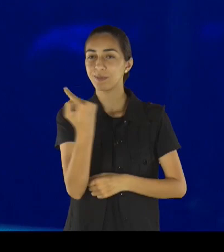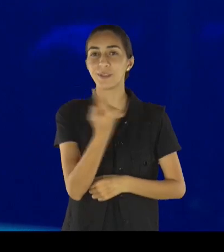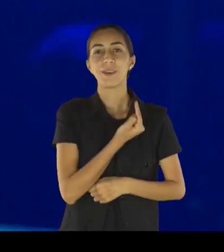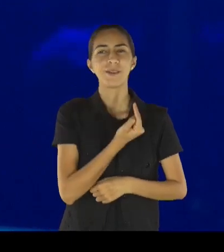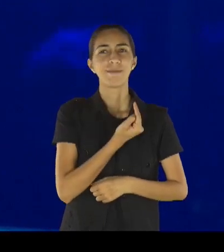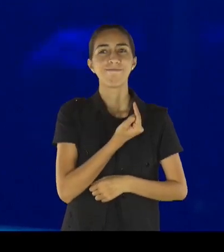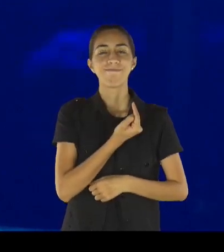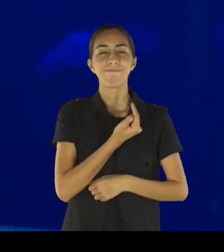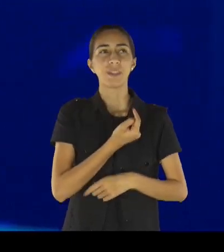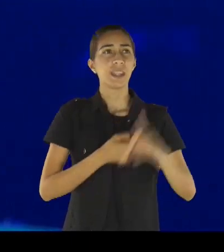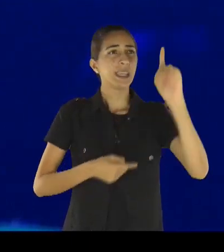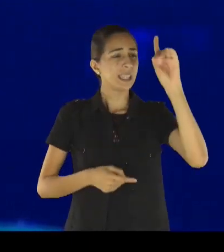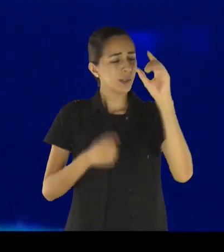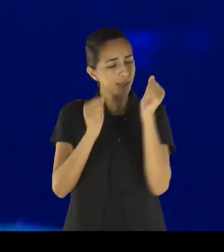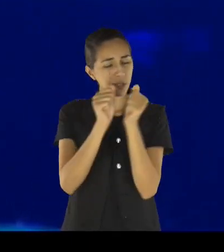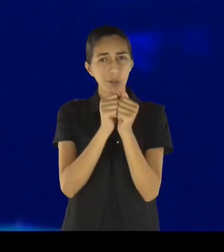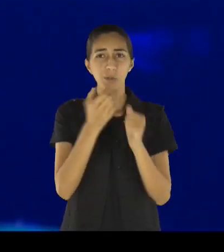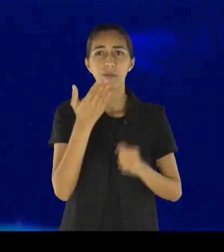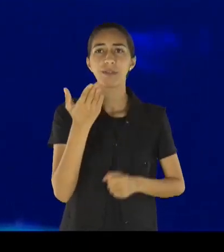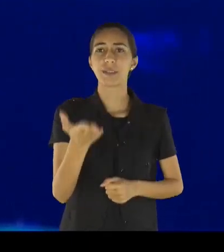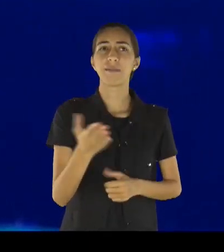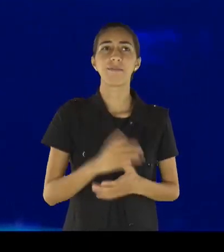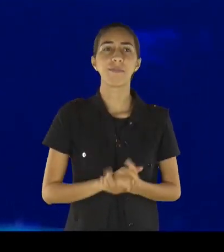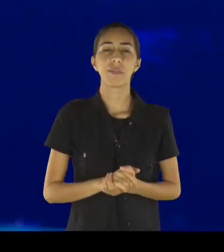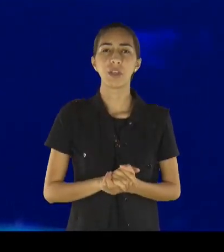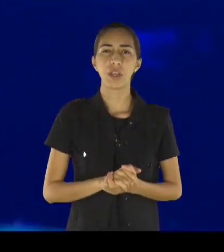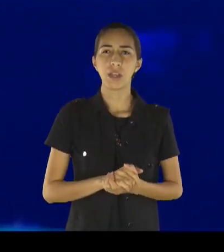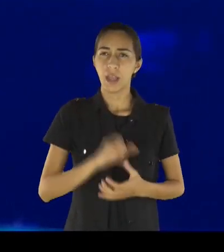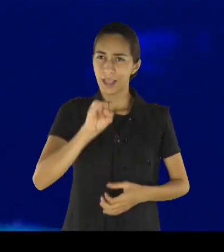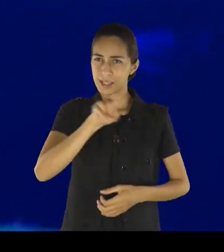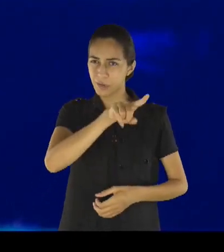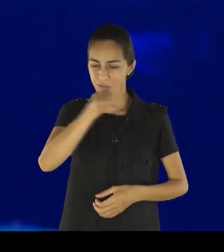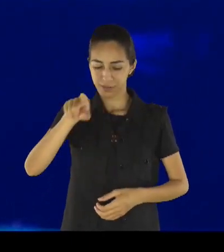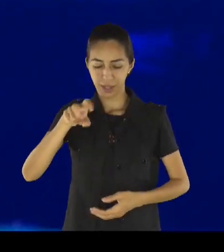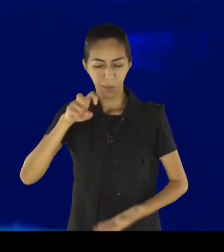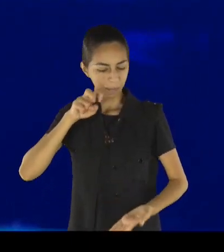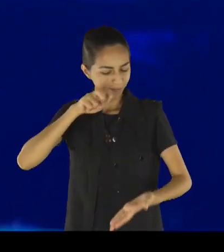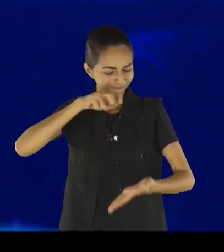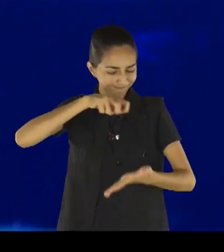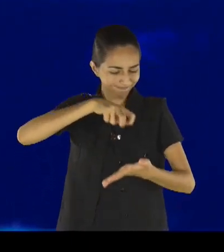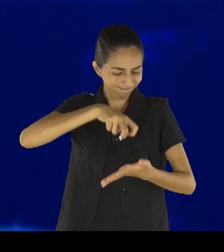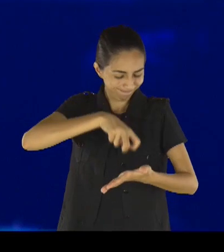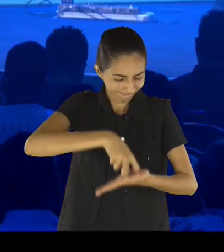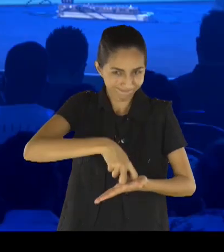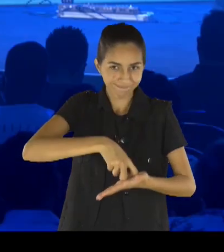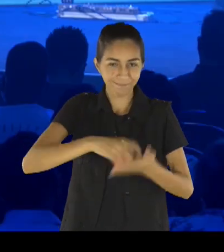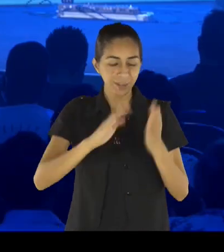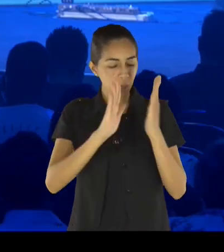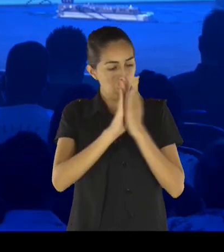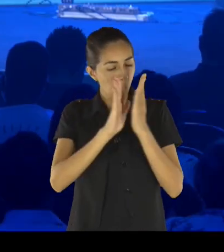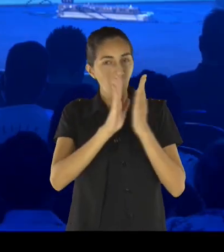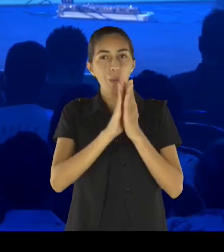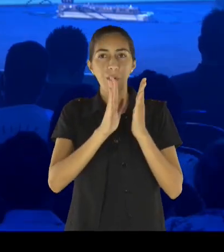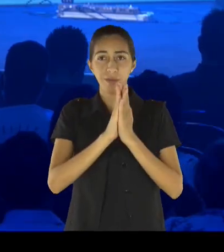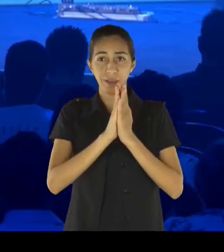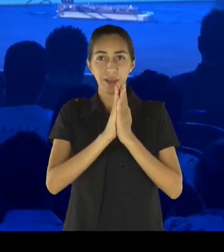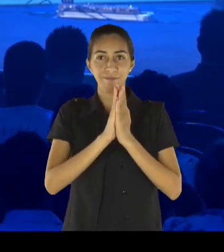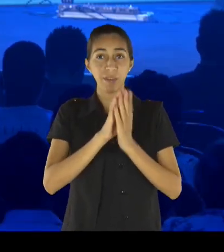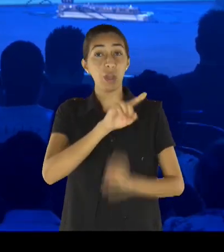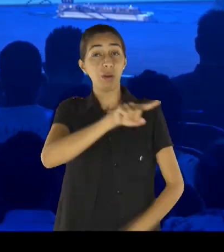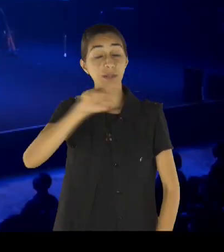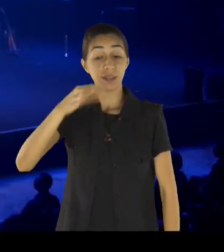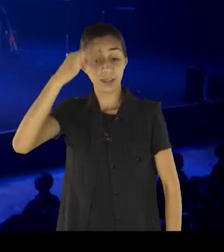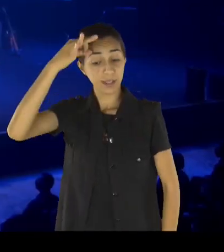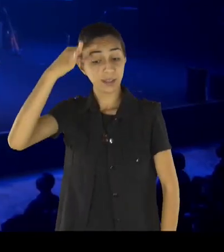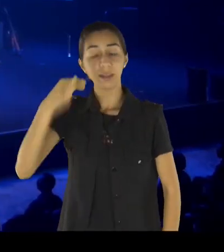por você, todas as vezes, que você dobrar, seu joelho na sua casa, você sabe, que tem um Deus, que está lutando por você,